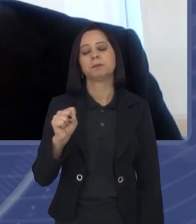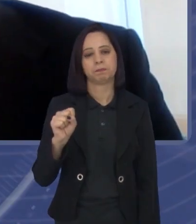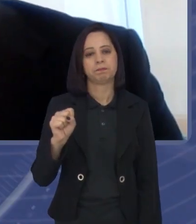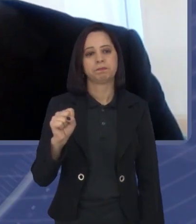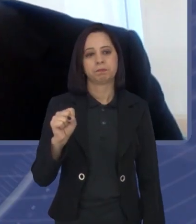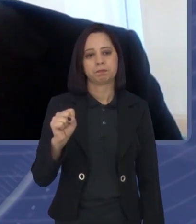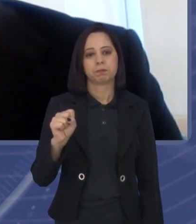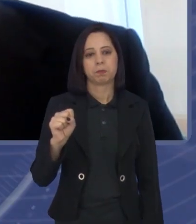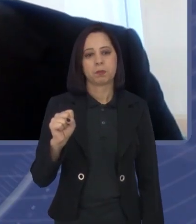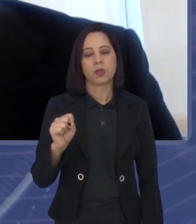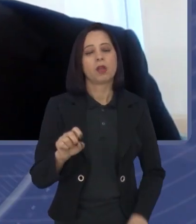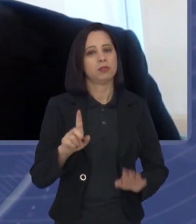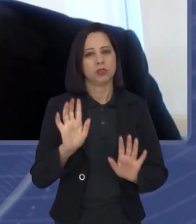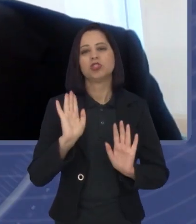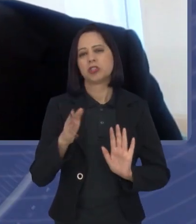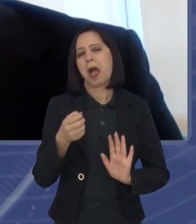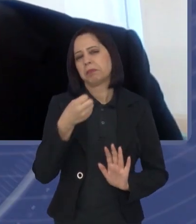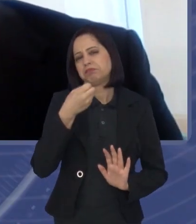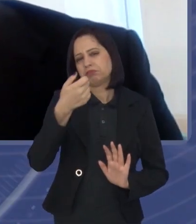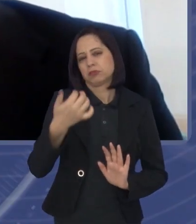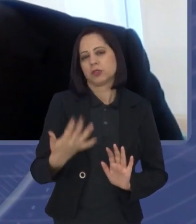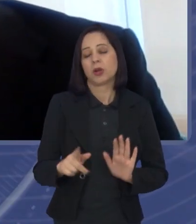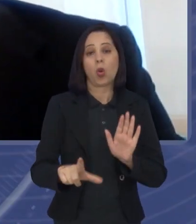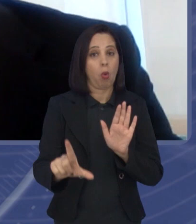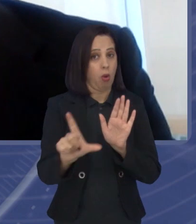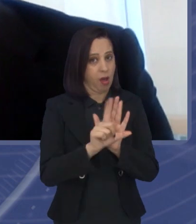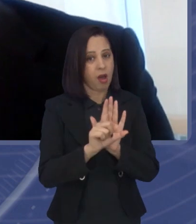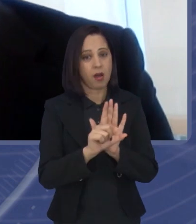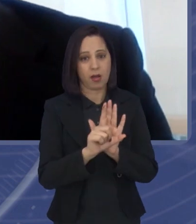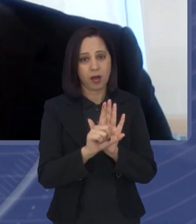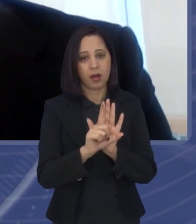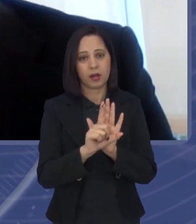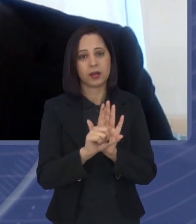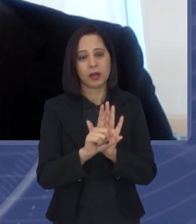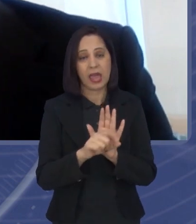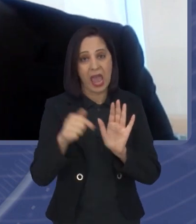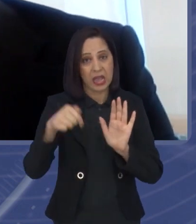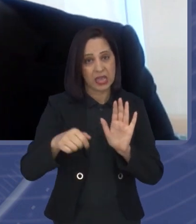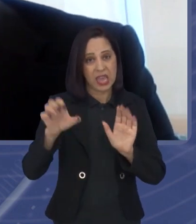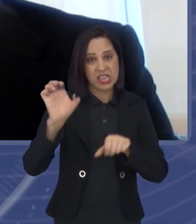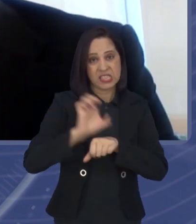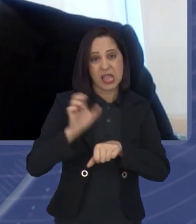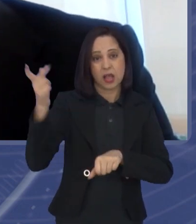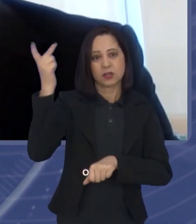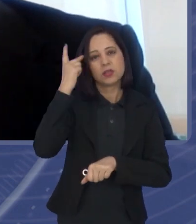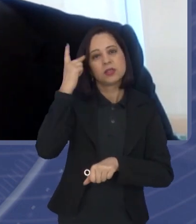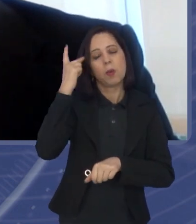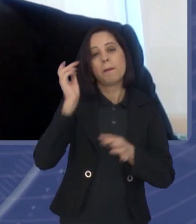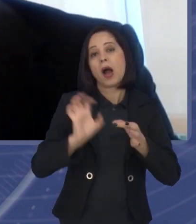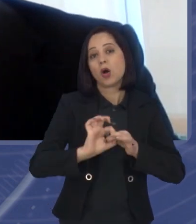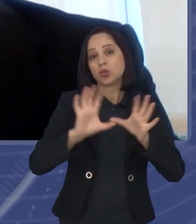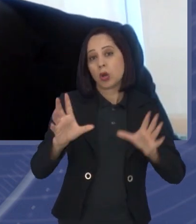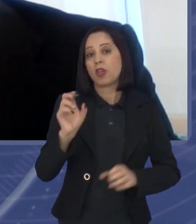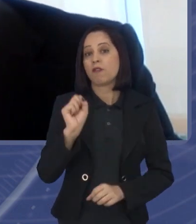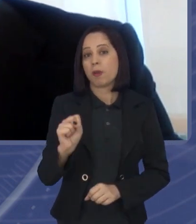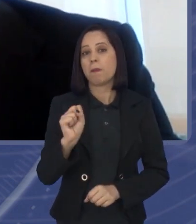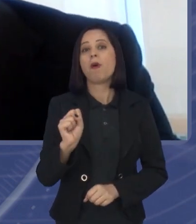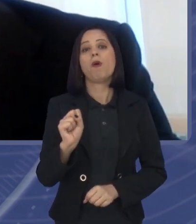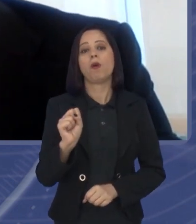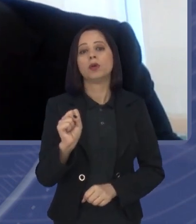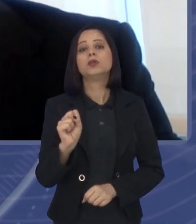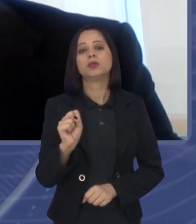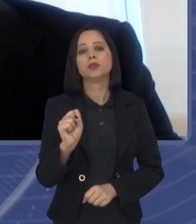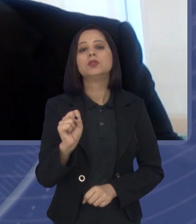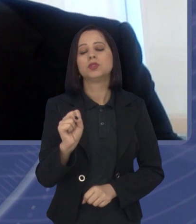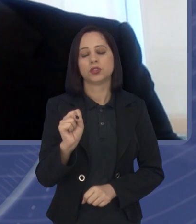sobre a legislação, agora no estado de São Paulo, essa permissão para os medicamentos